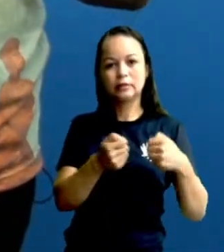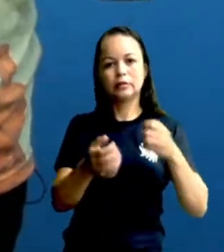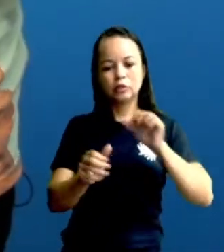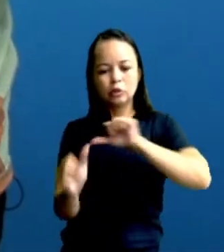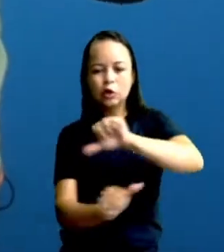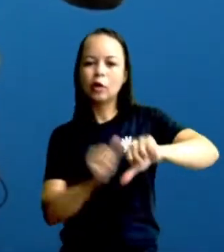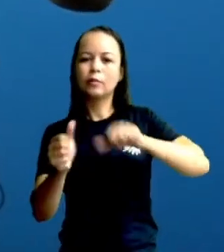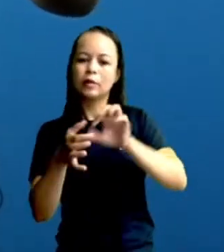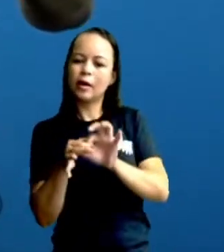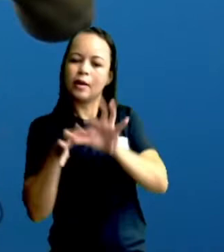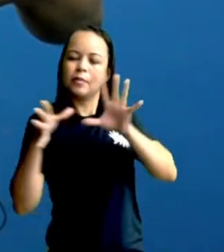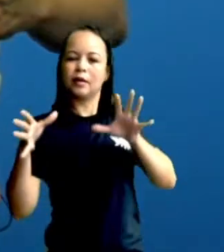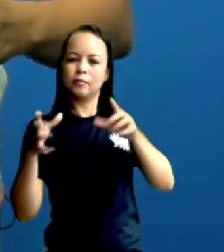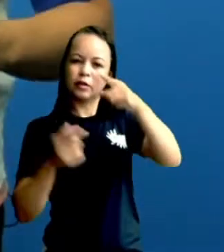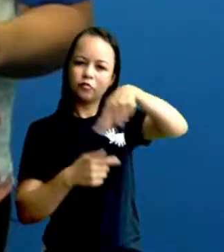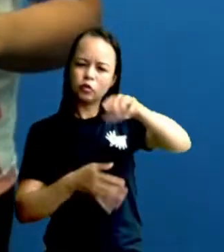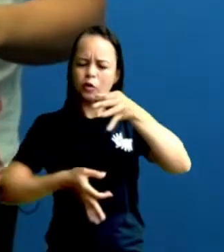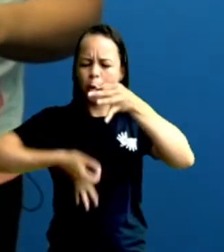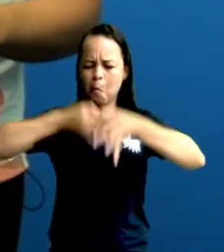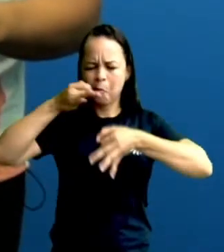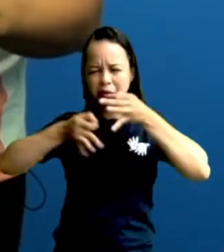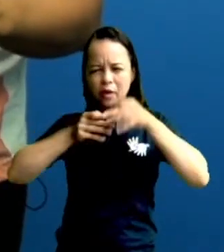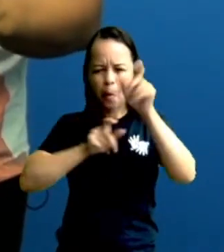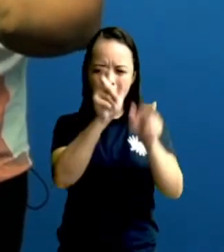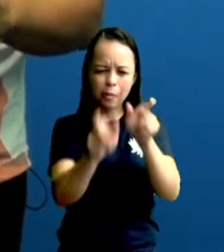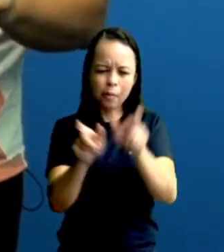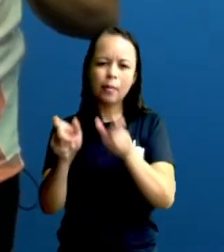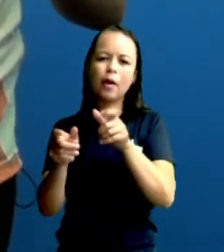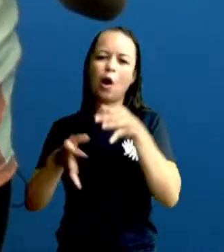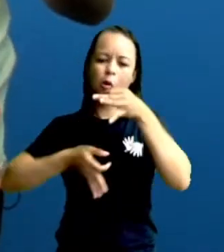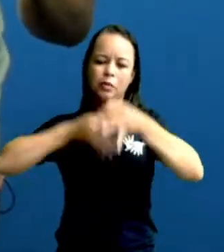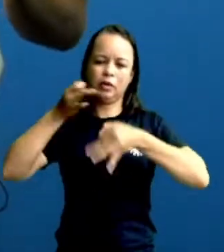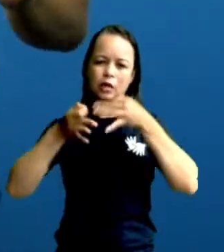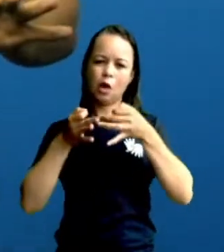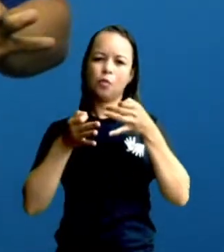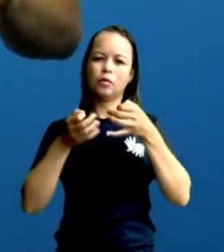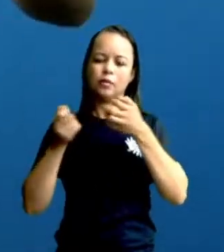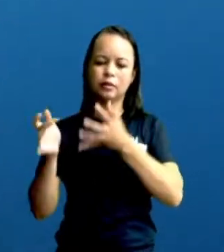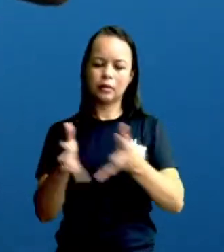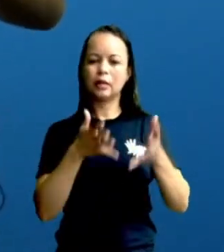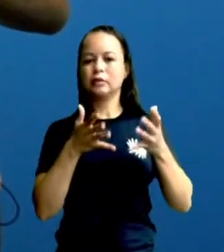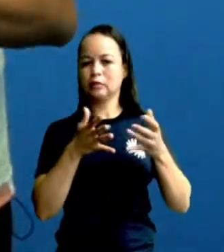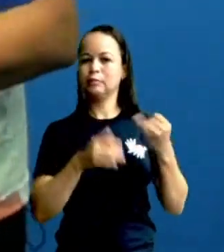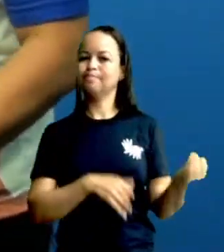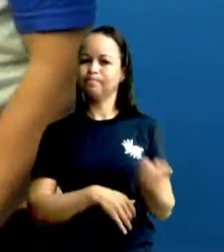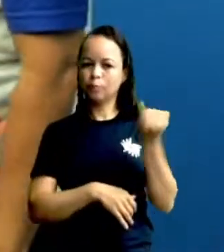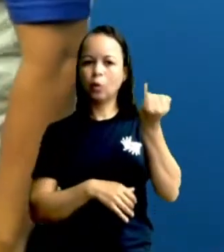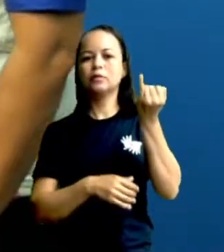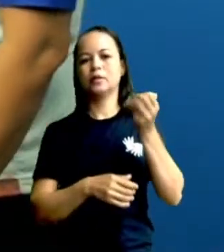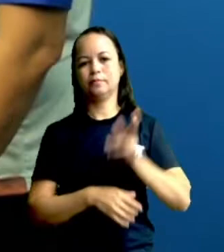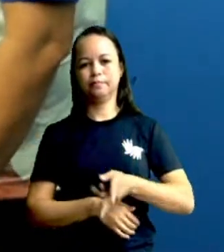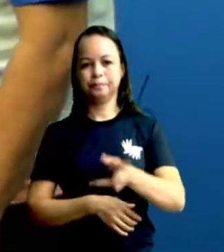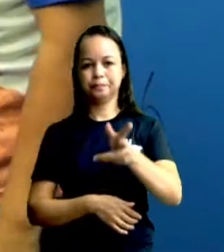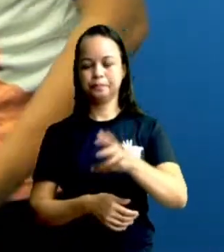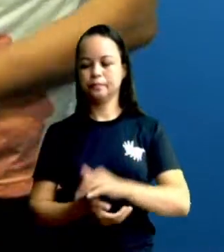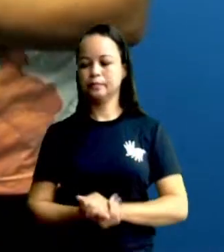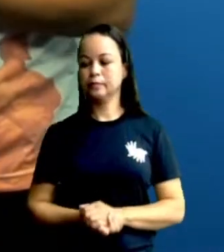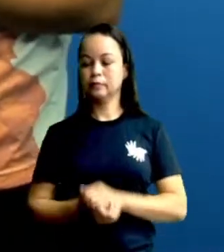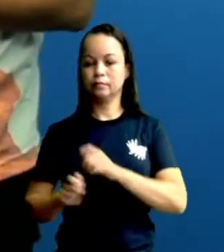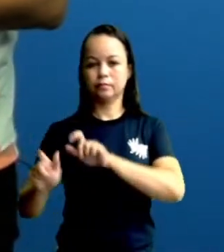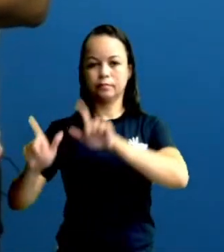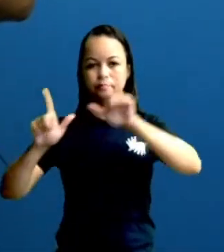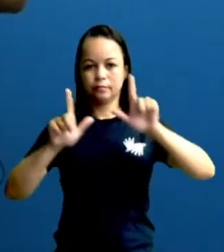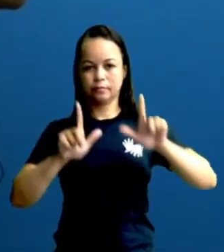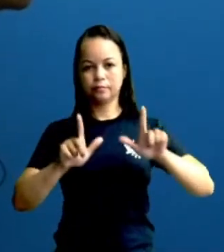liberdade. Para que você seja um sujeito crítico em uma temática tão atual e tão relevante sempre. Por favor, produção, vamos para o nosso